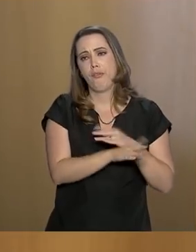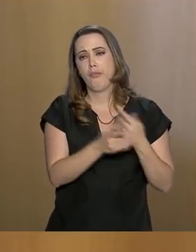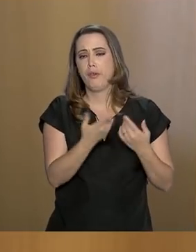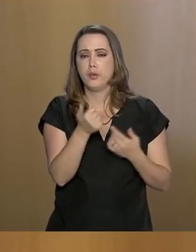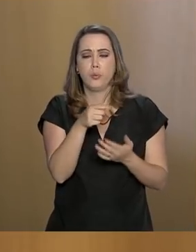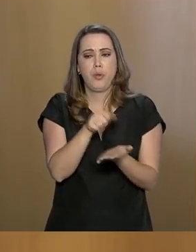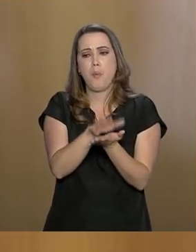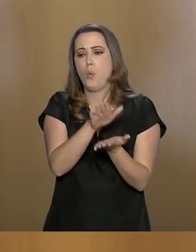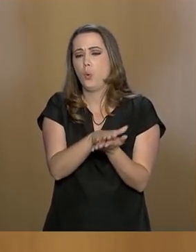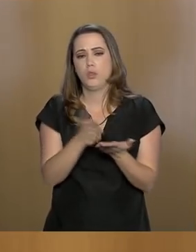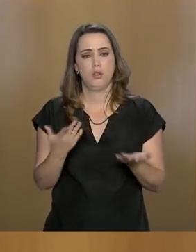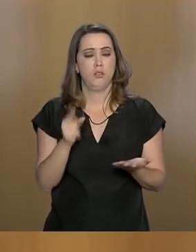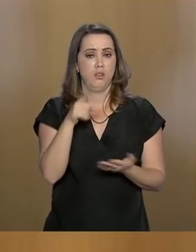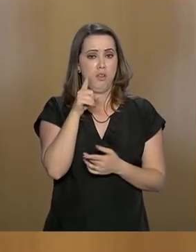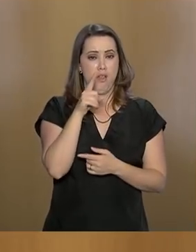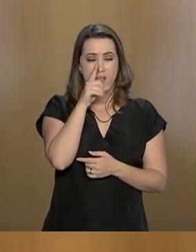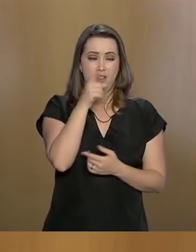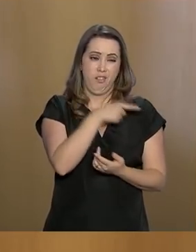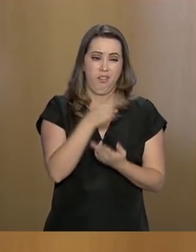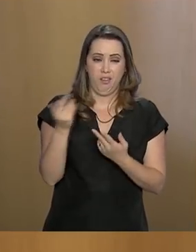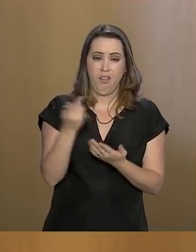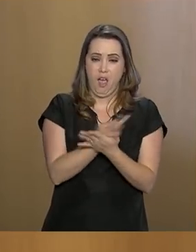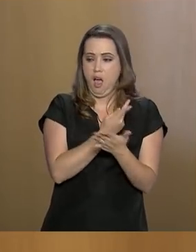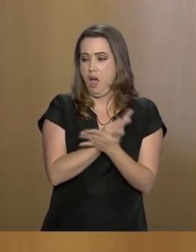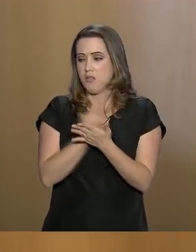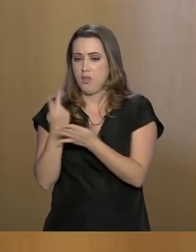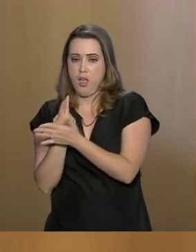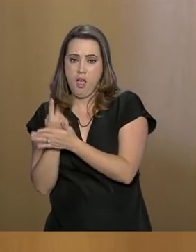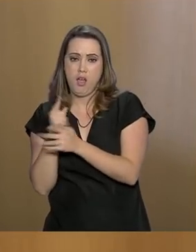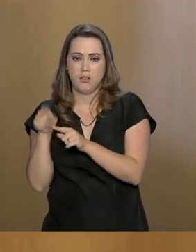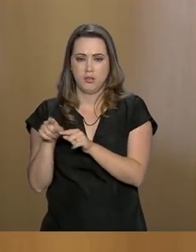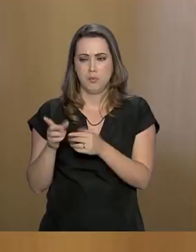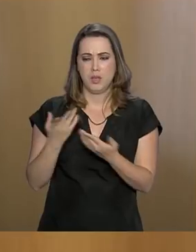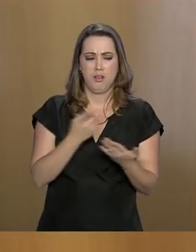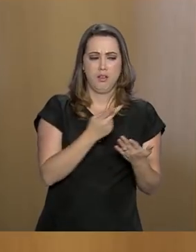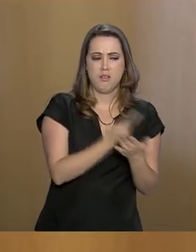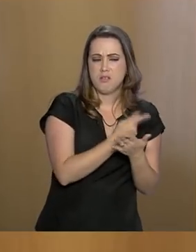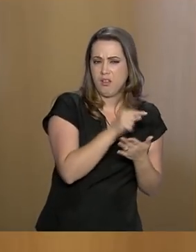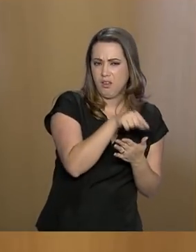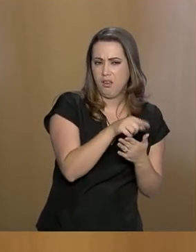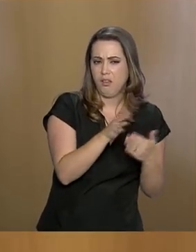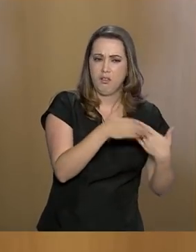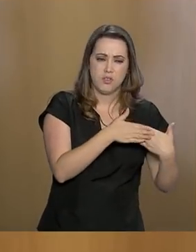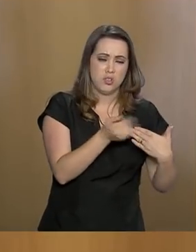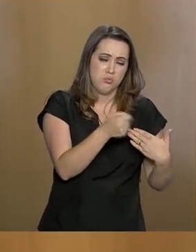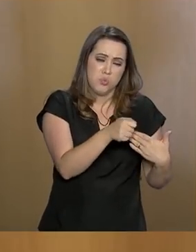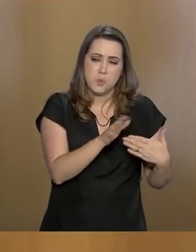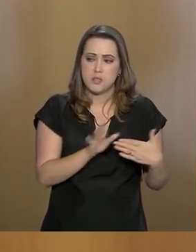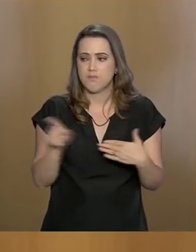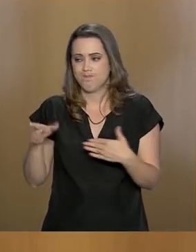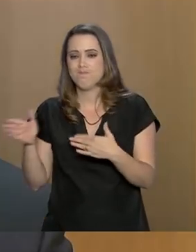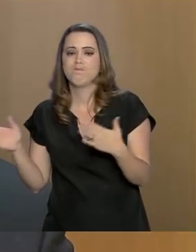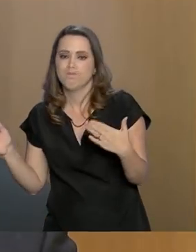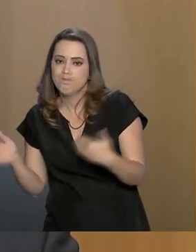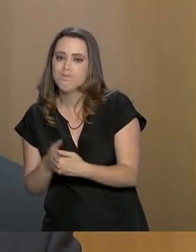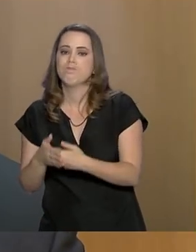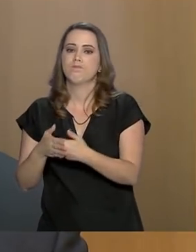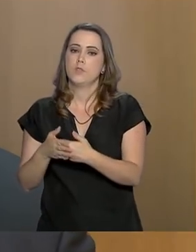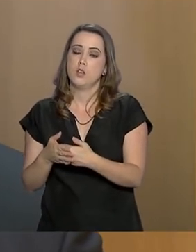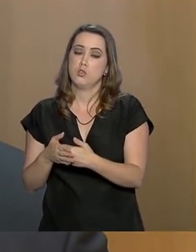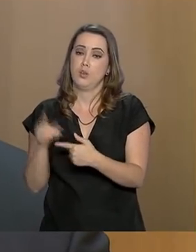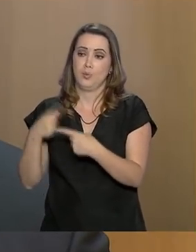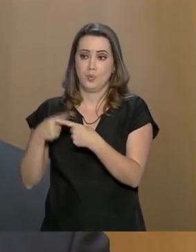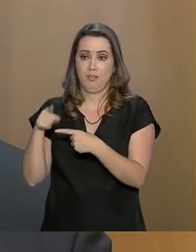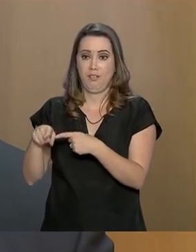aplicar uma multa. É grave? É grave. Mas não precisa de regime fechado no segundo caso. No primeiro caso, precisa. O